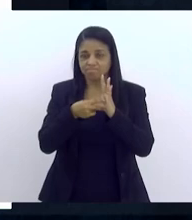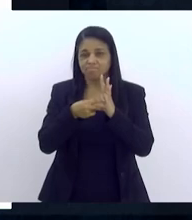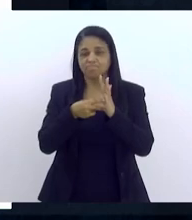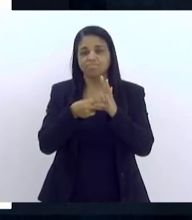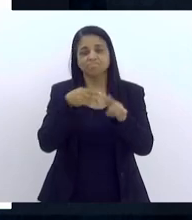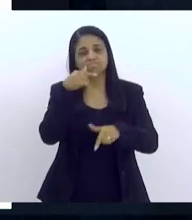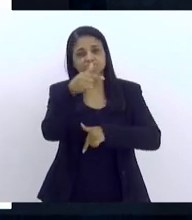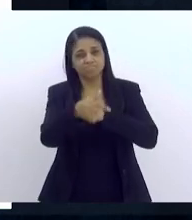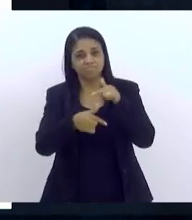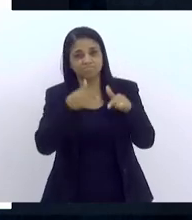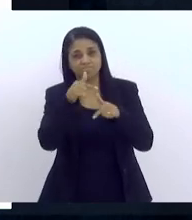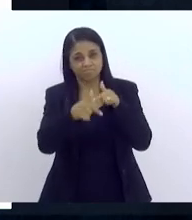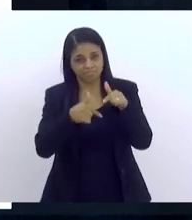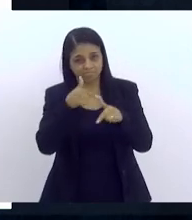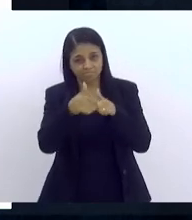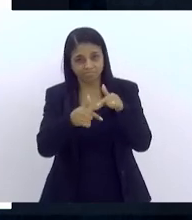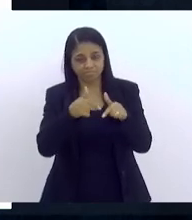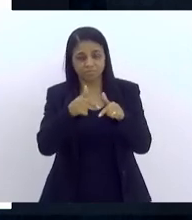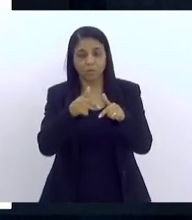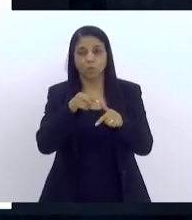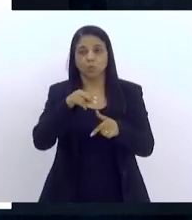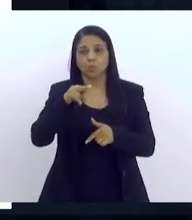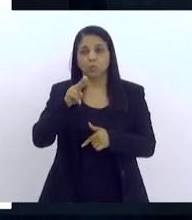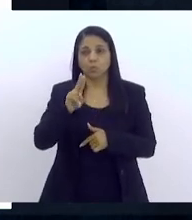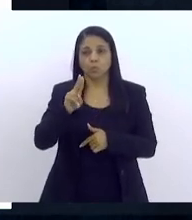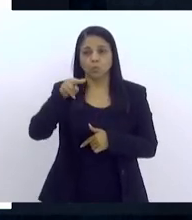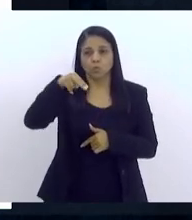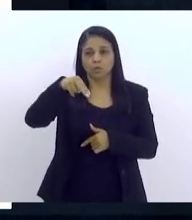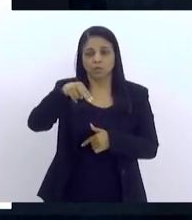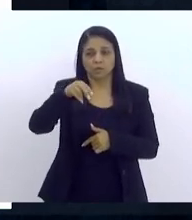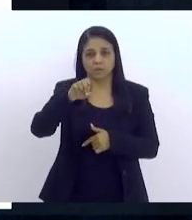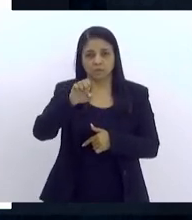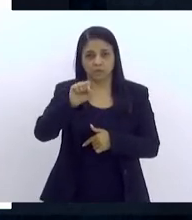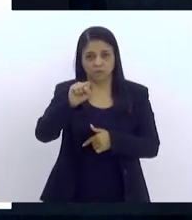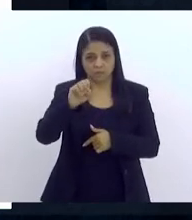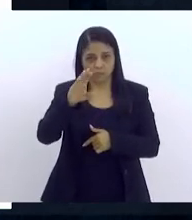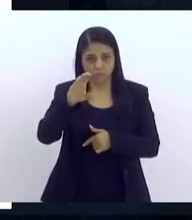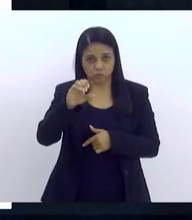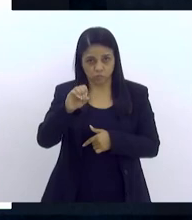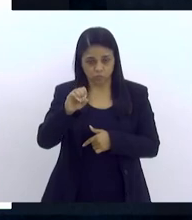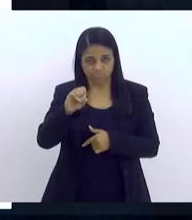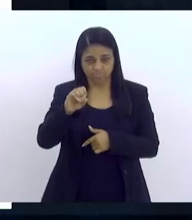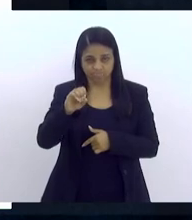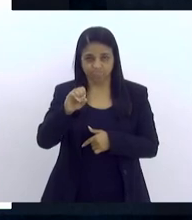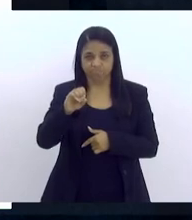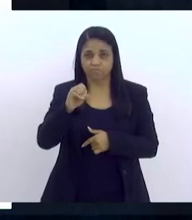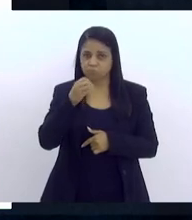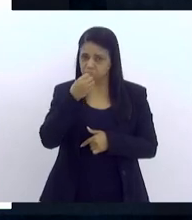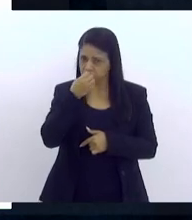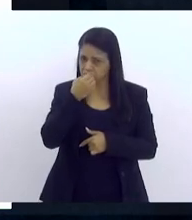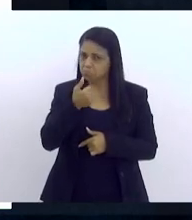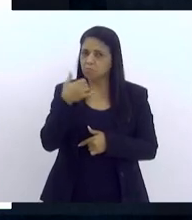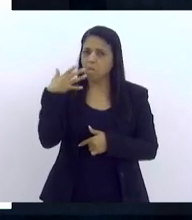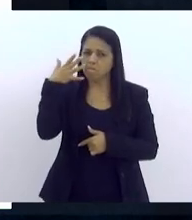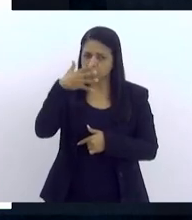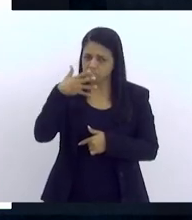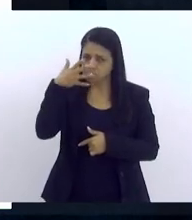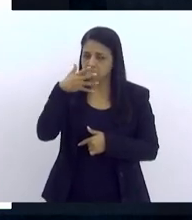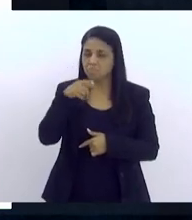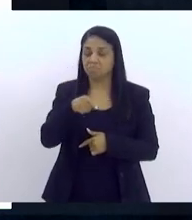gente trabalha, que é a definição da Unesco, que diz o seguinte, e é um bom ponto de partida, veja bem.